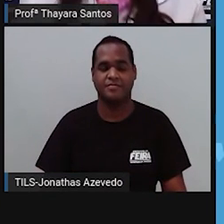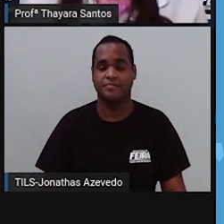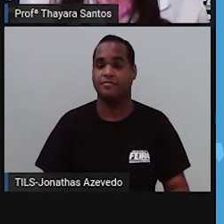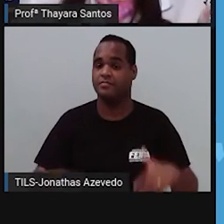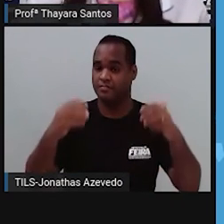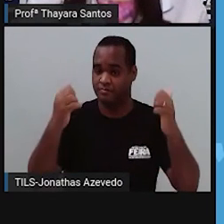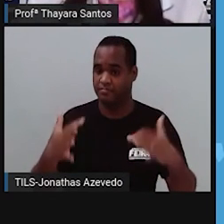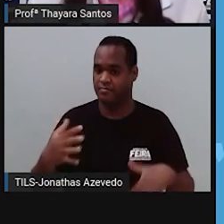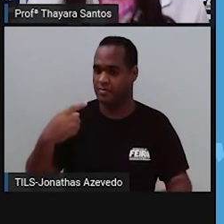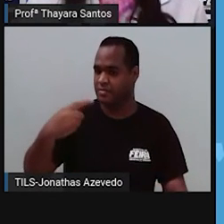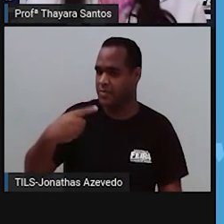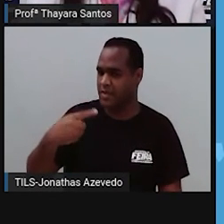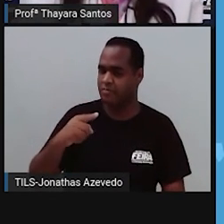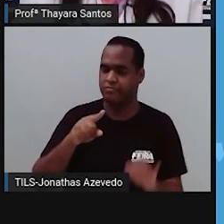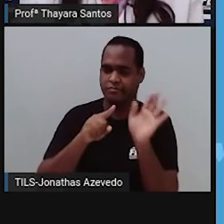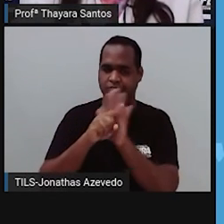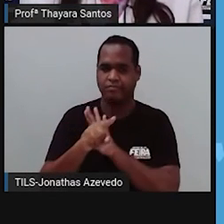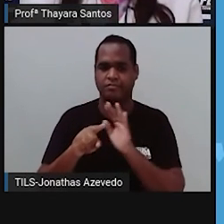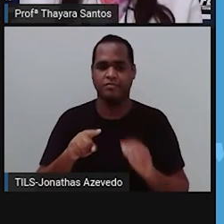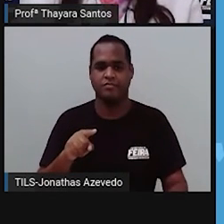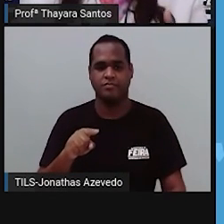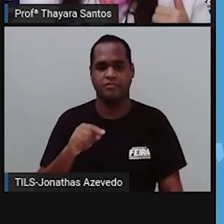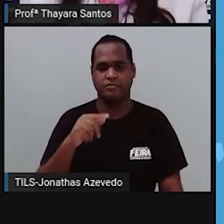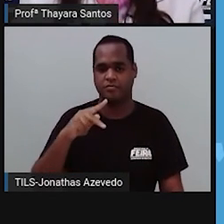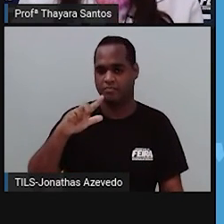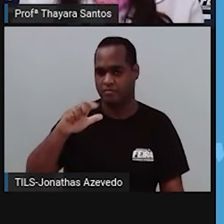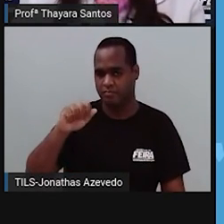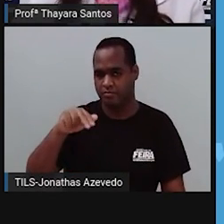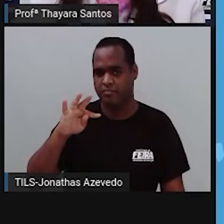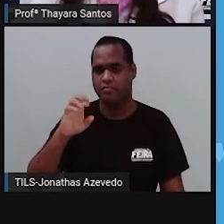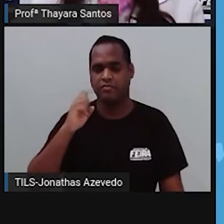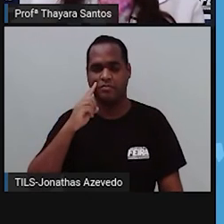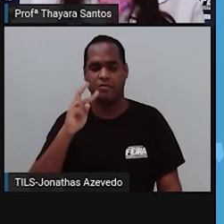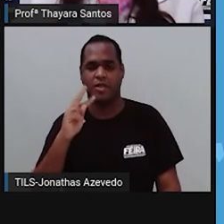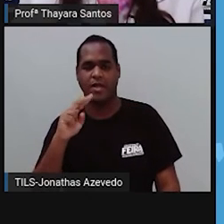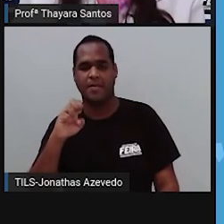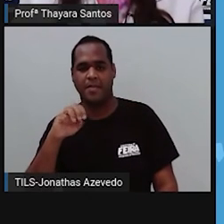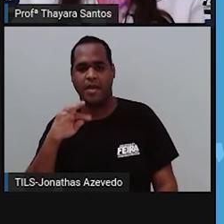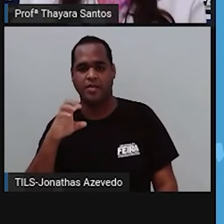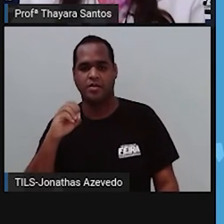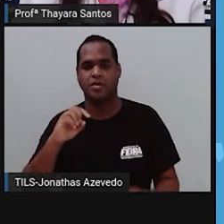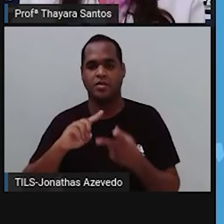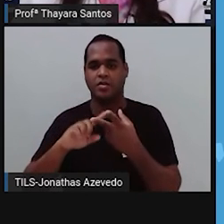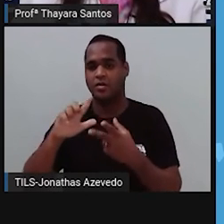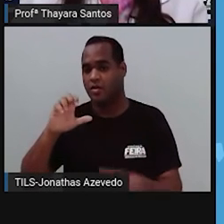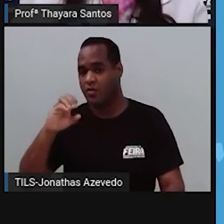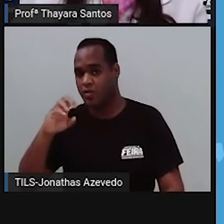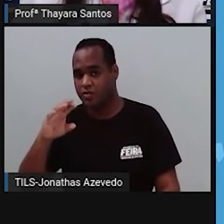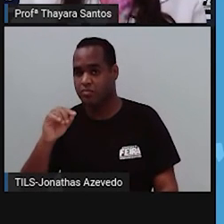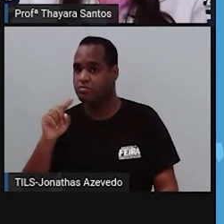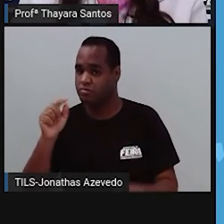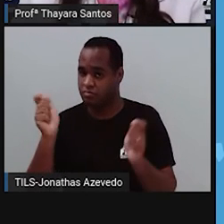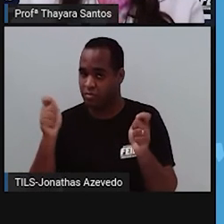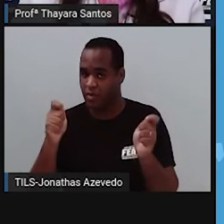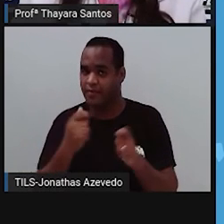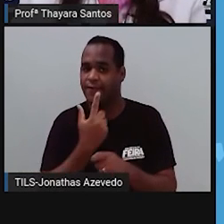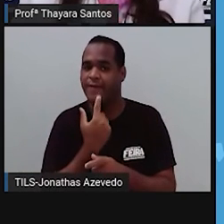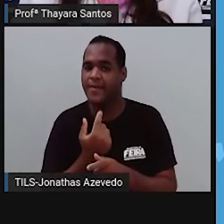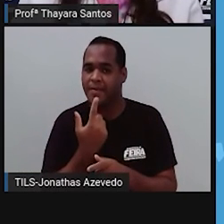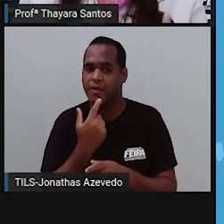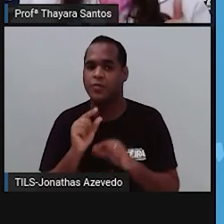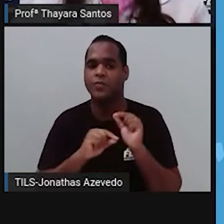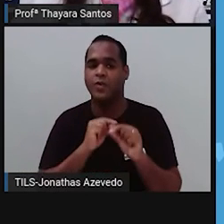Vamos lá para a primeira pergunta. Plaquetas, hemácias e leucócitos são células que fazem parte do sangue. Ele é